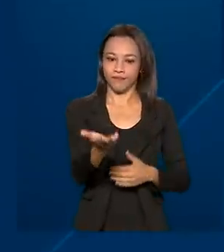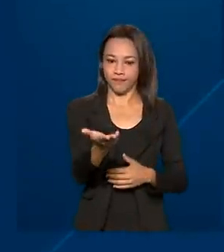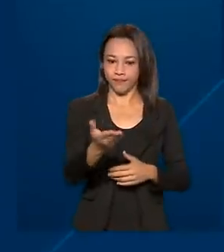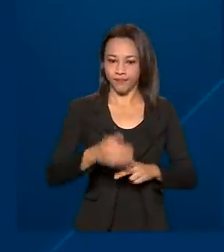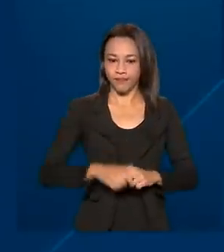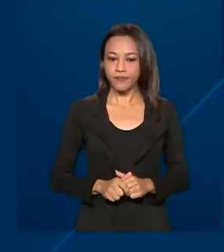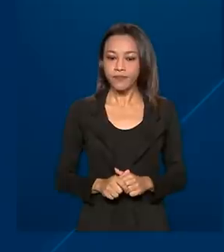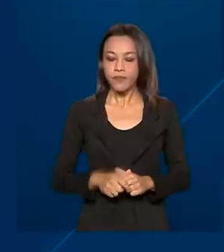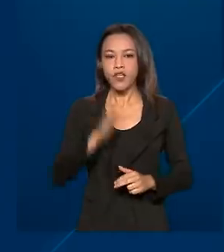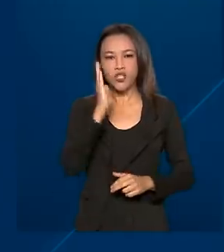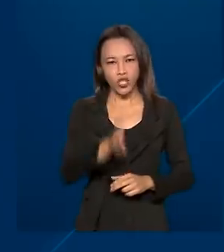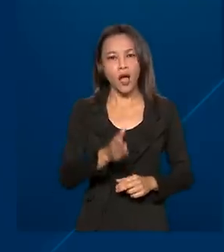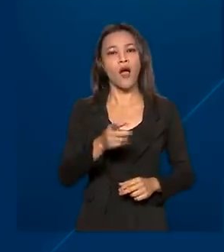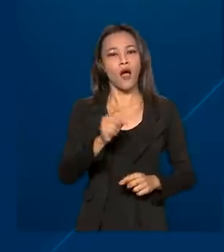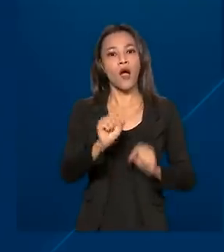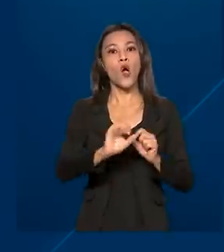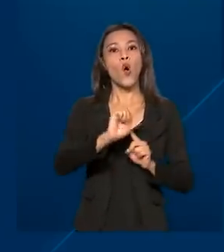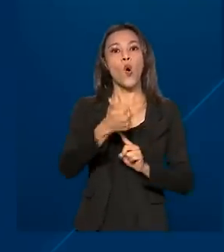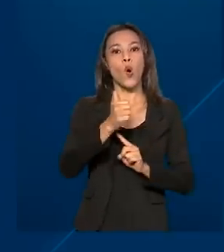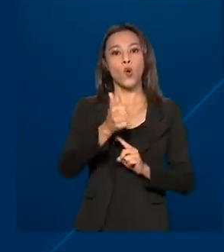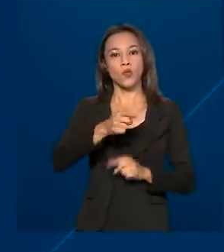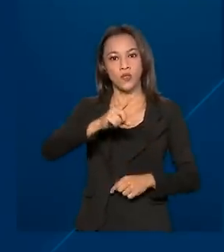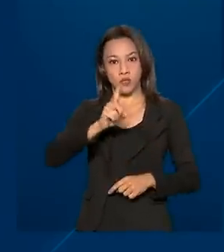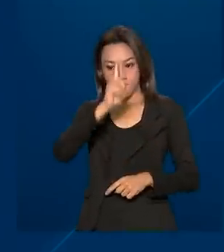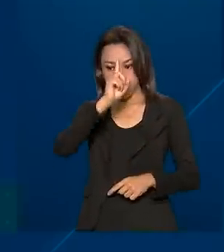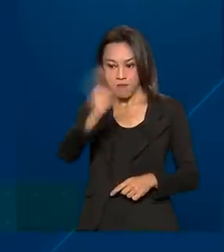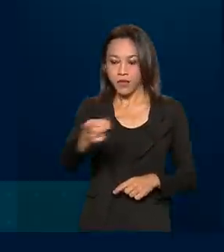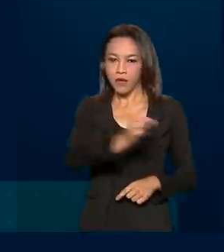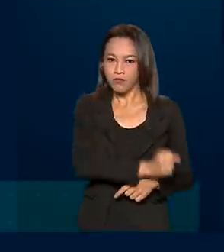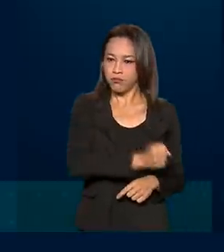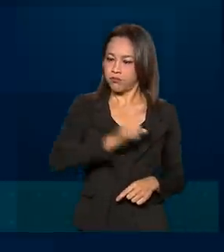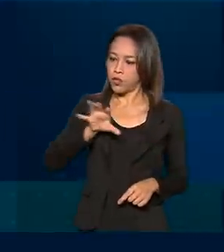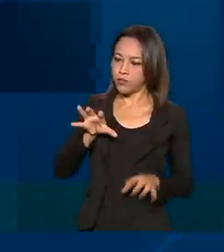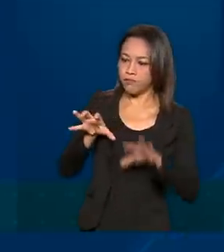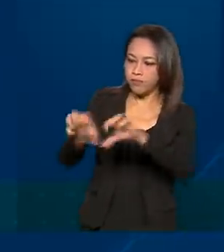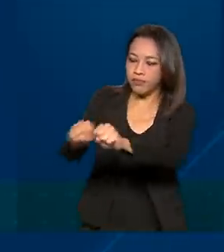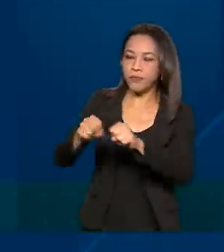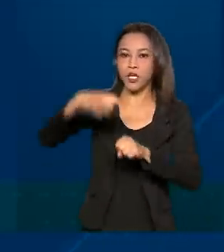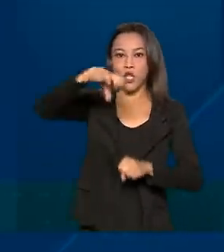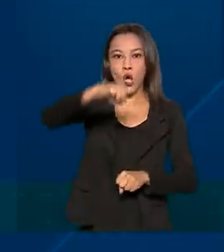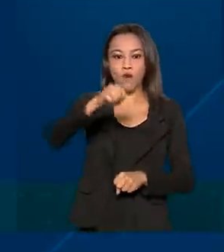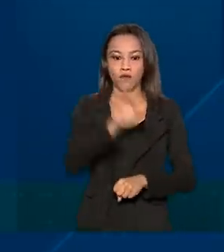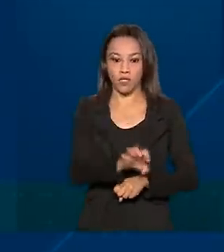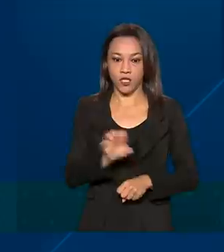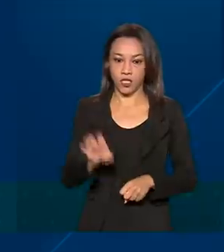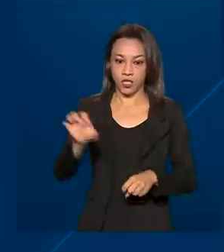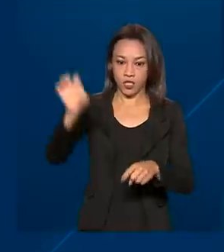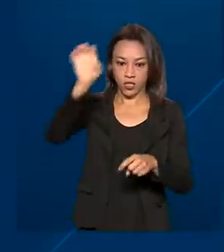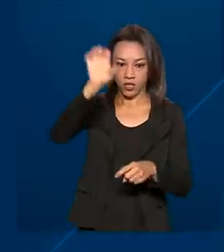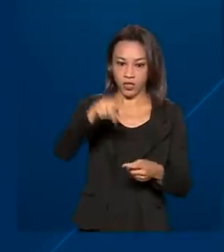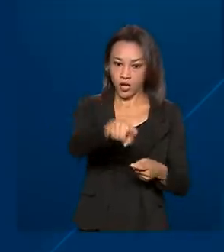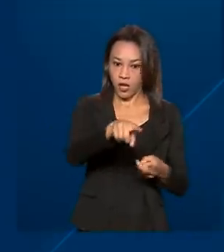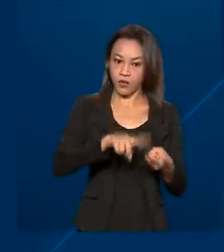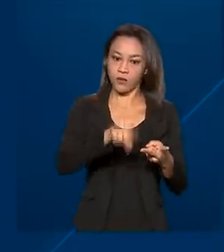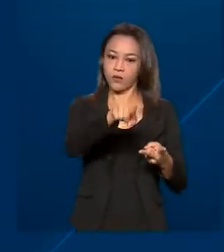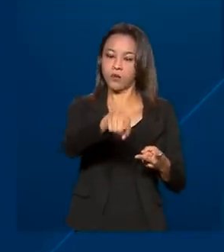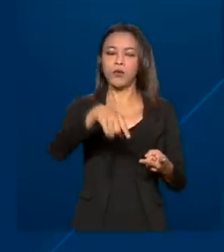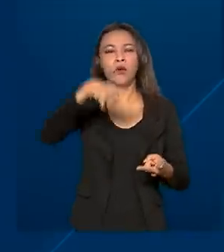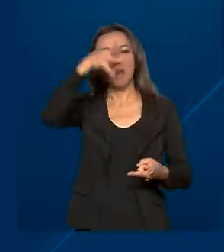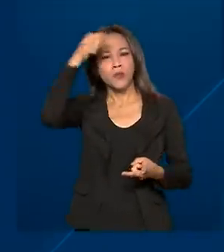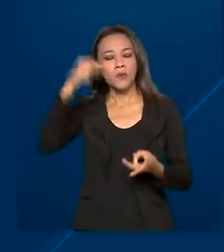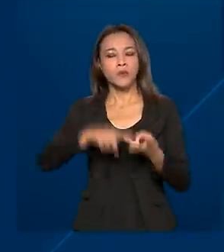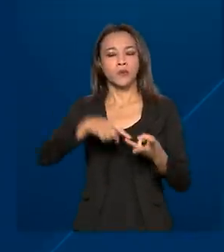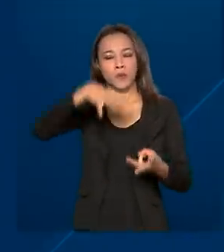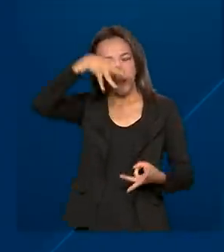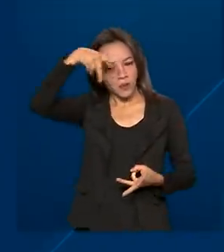Foram cumpridos 11 mandados de busca e apreensão em nove estados, Rondônia, Pará, Maranhão, Mato Grosso,